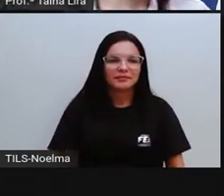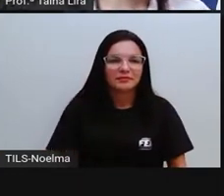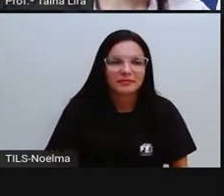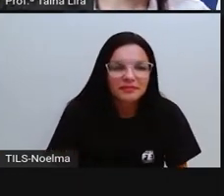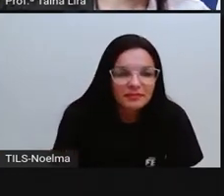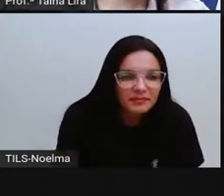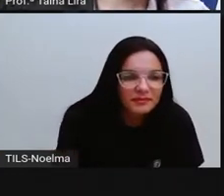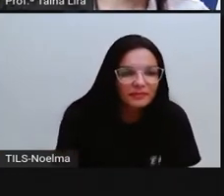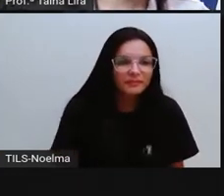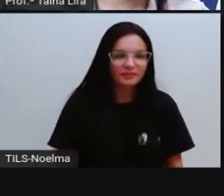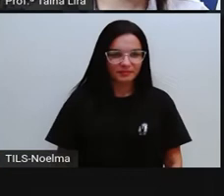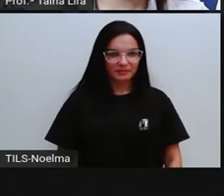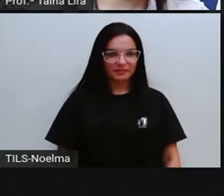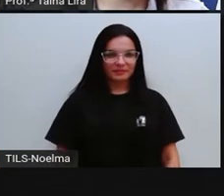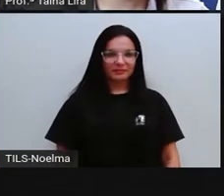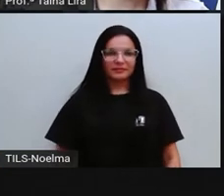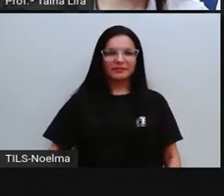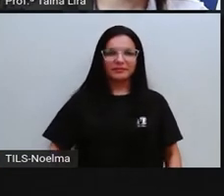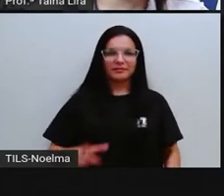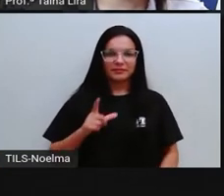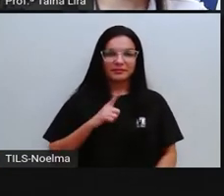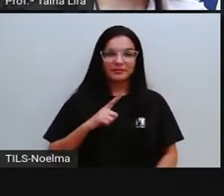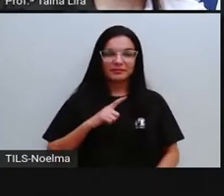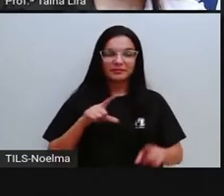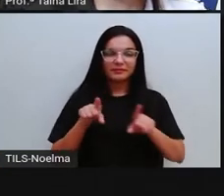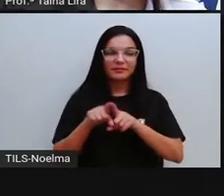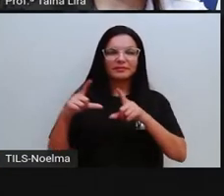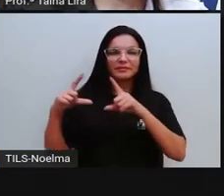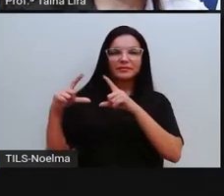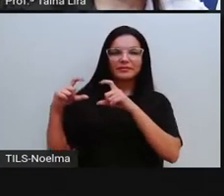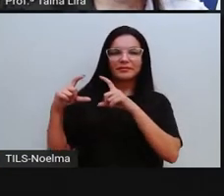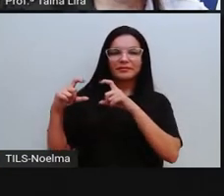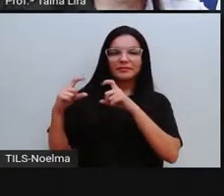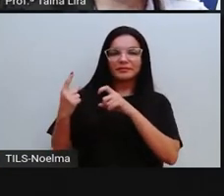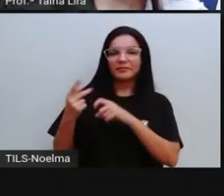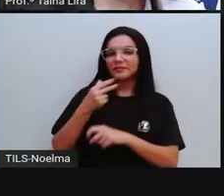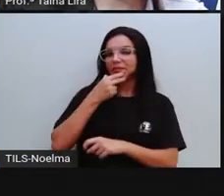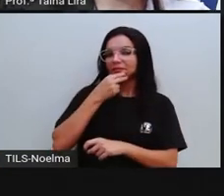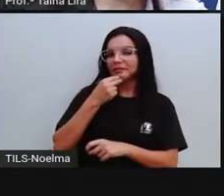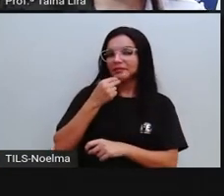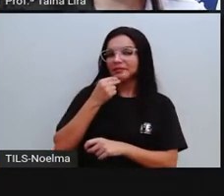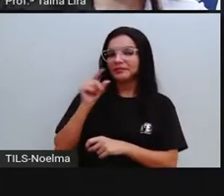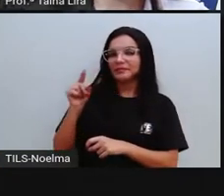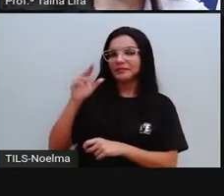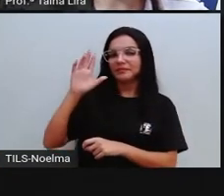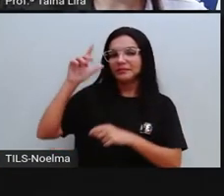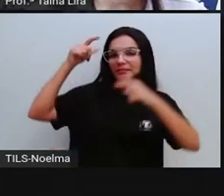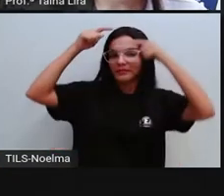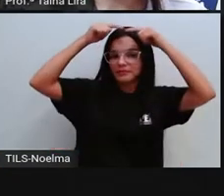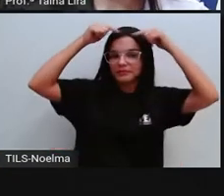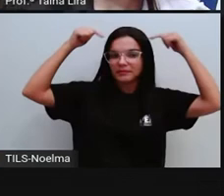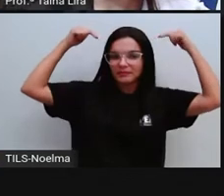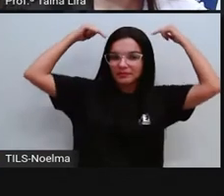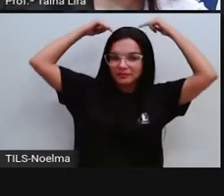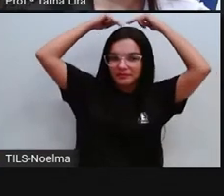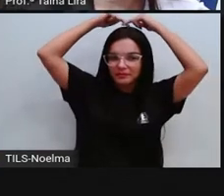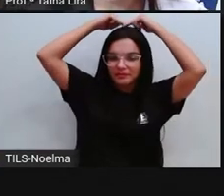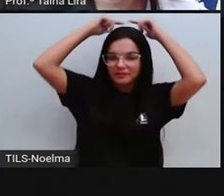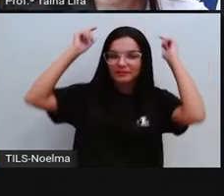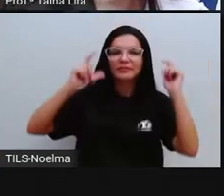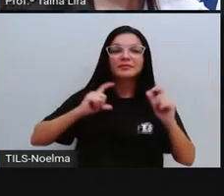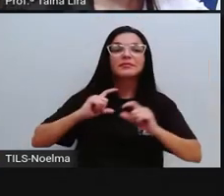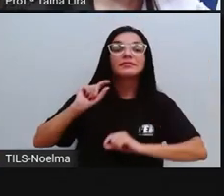Nós temos também aqui essa foto, tá, desse rapaz, que ele é prefeito em uma